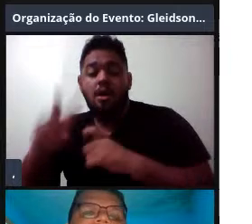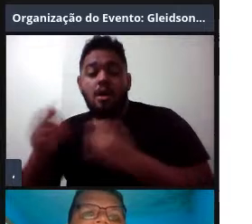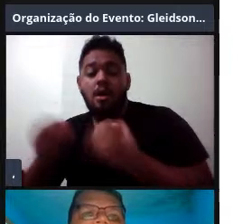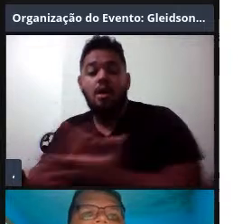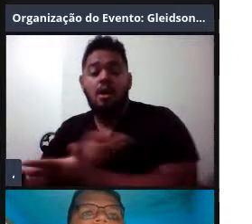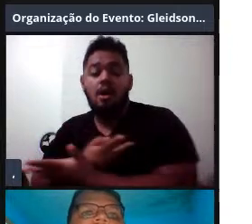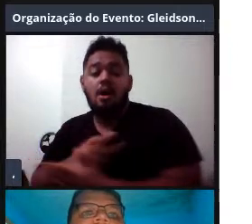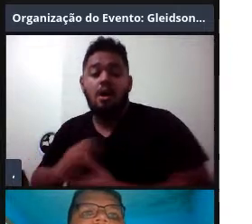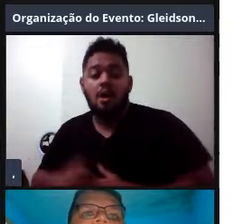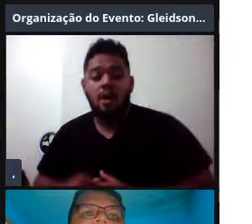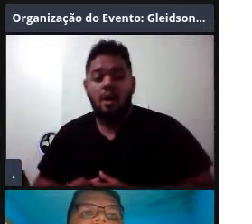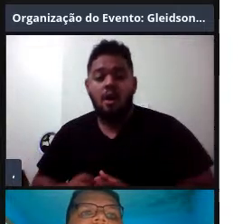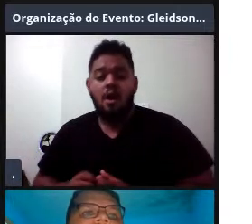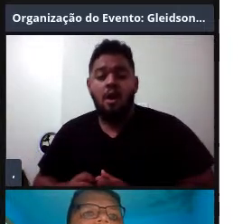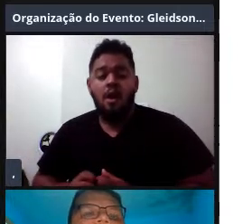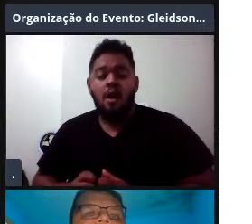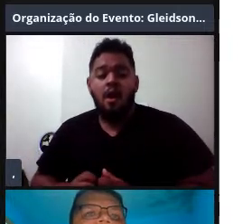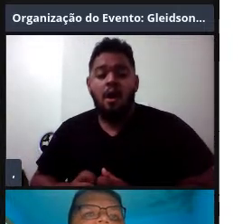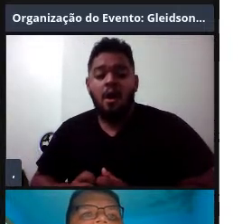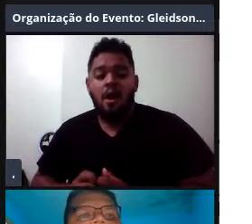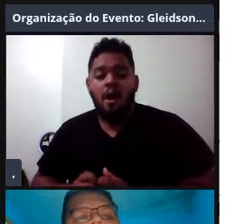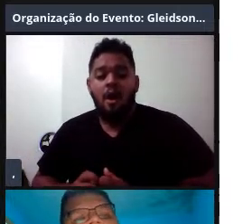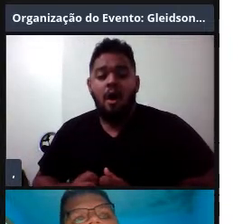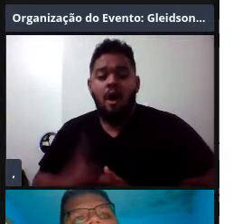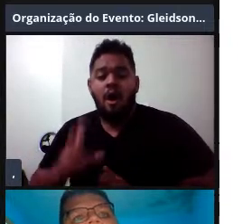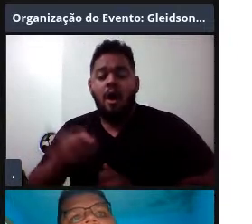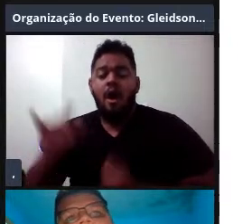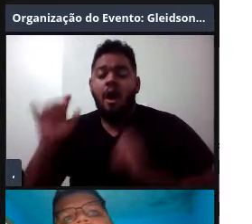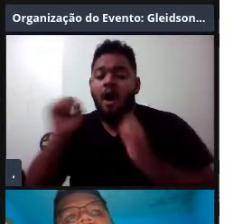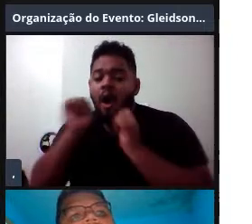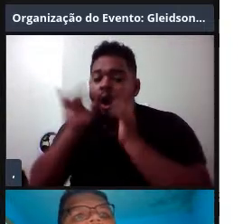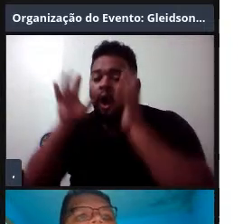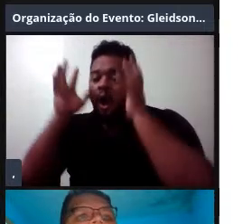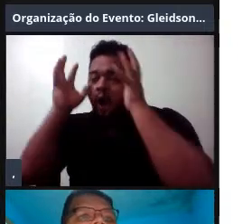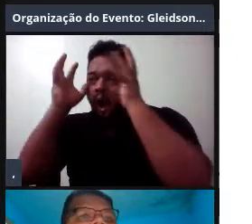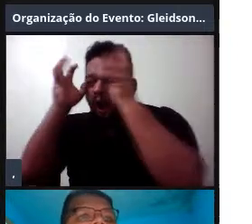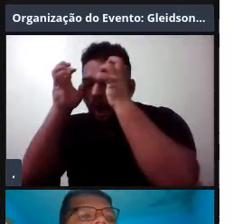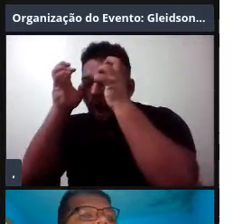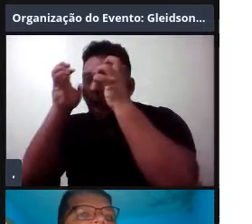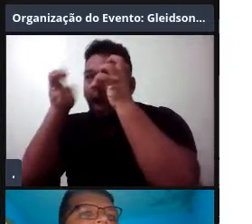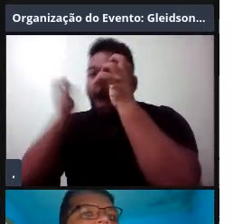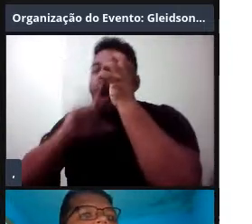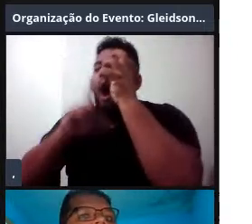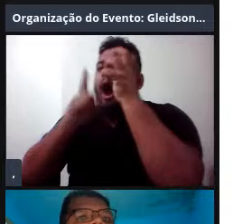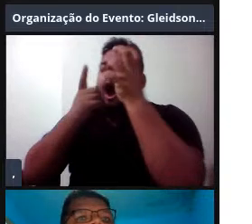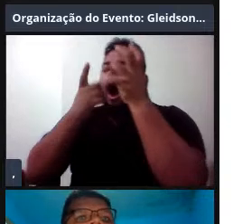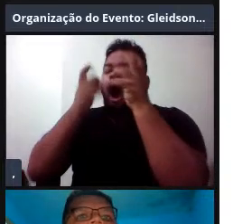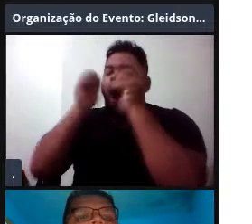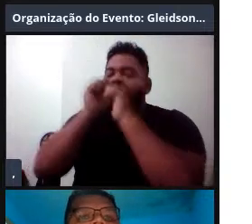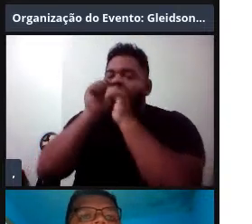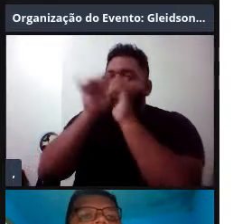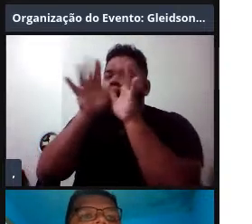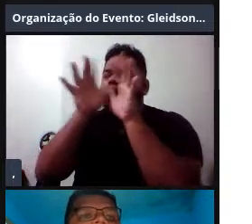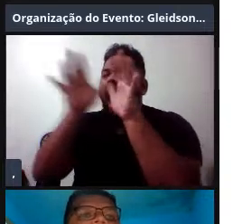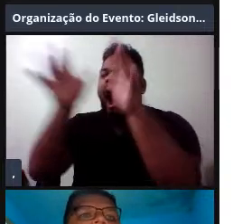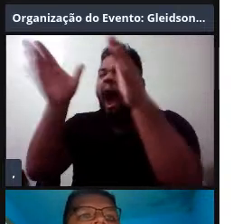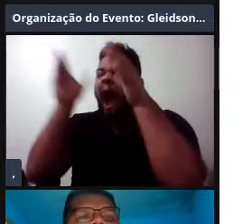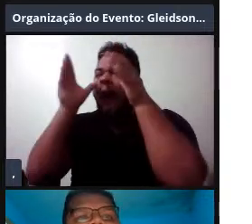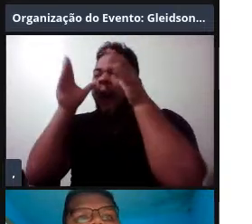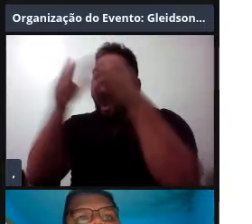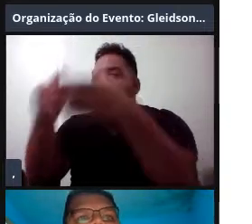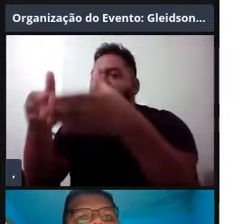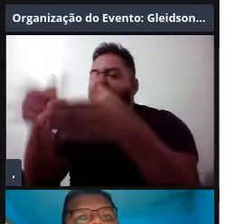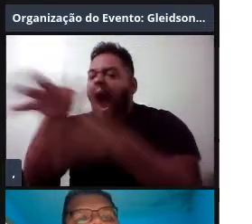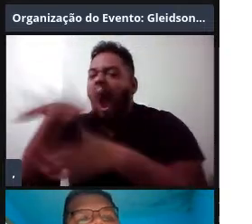densidade diferente, e ele vai permitir que esse som seja filtrado, direcionado para o ambiente